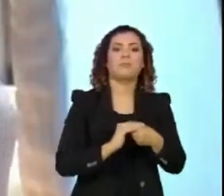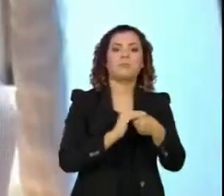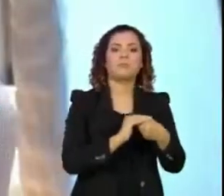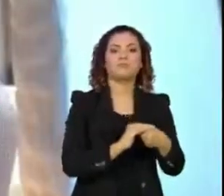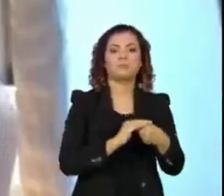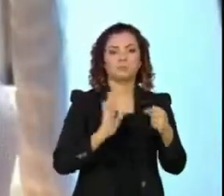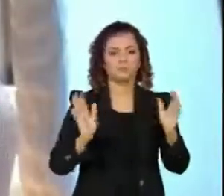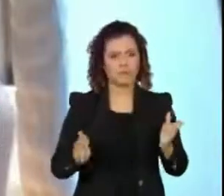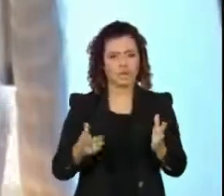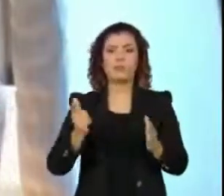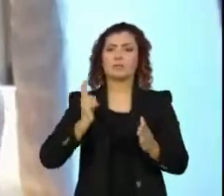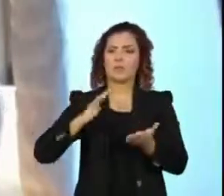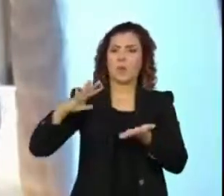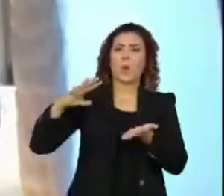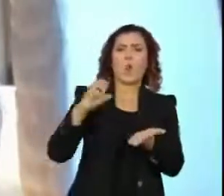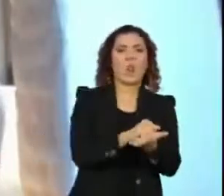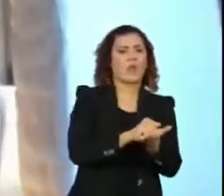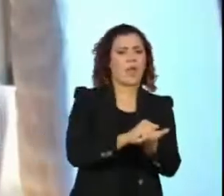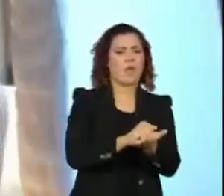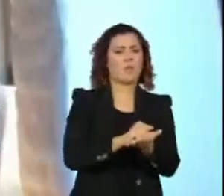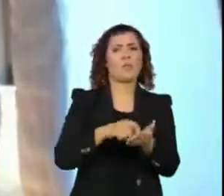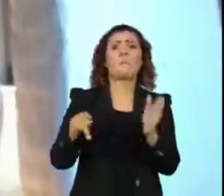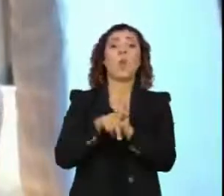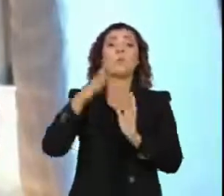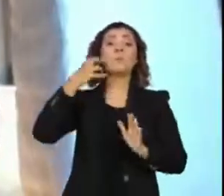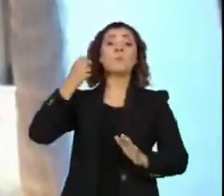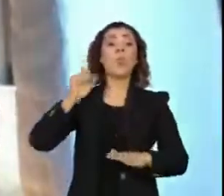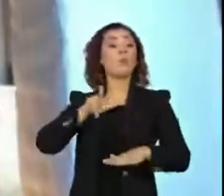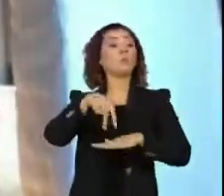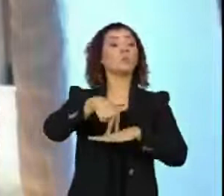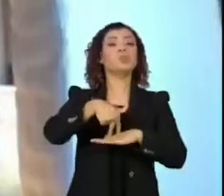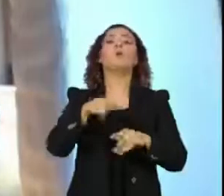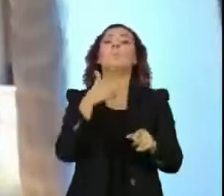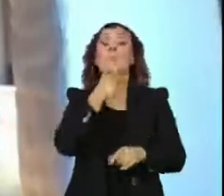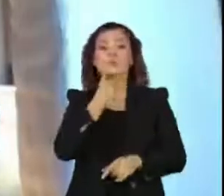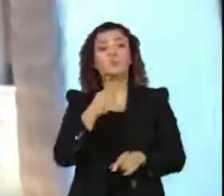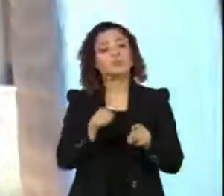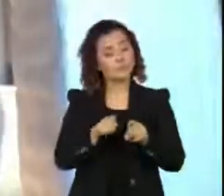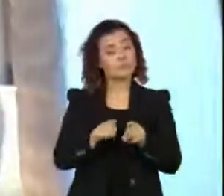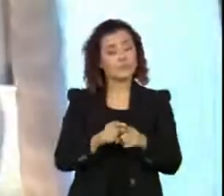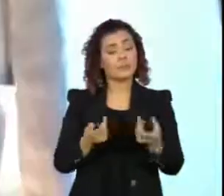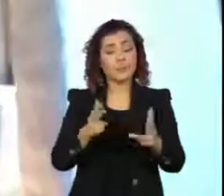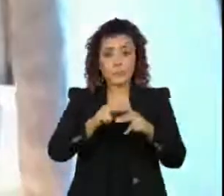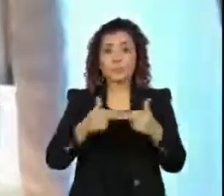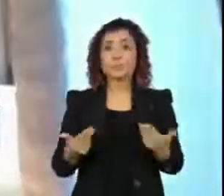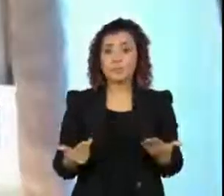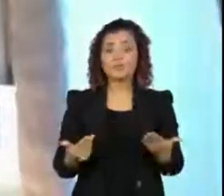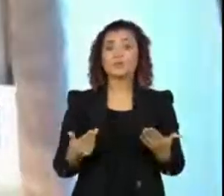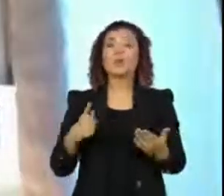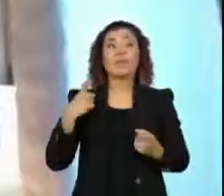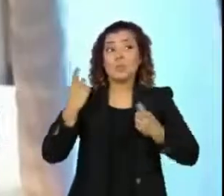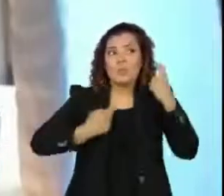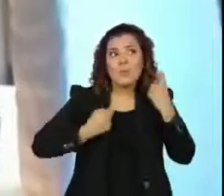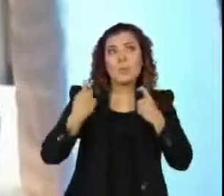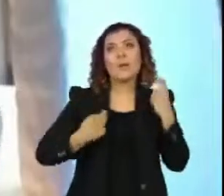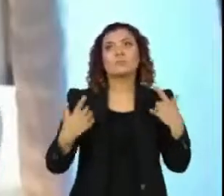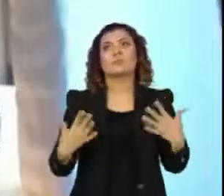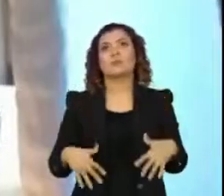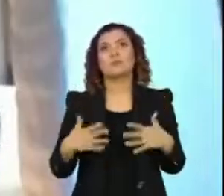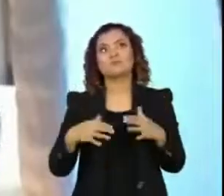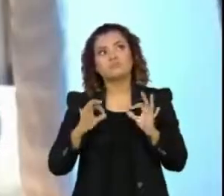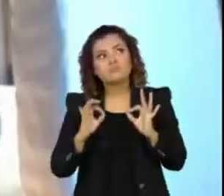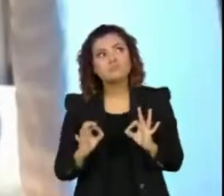historiografia muito colonial, muito branca e muito masculina também. Então, essa também era uma preocupação muito